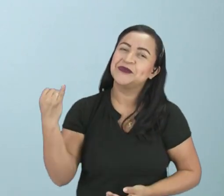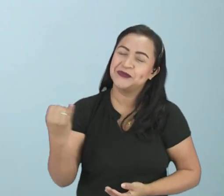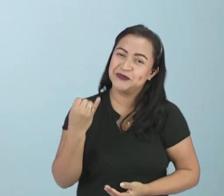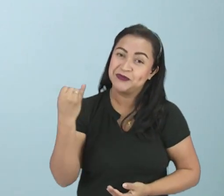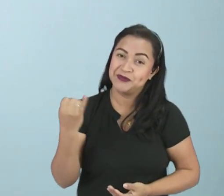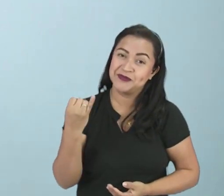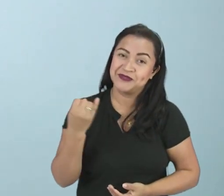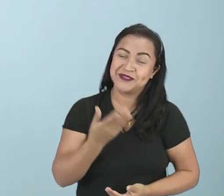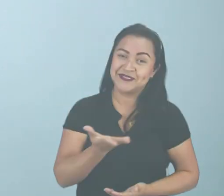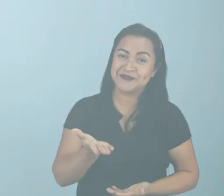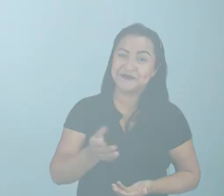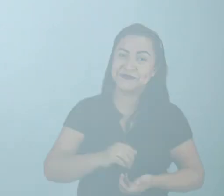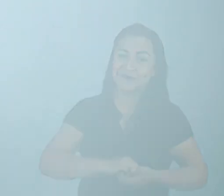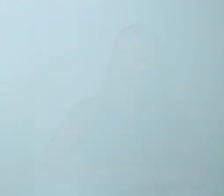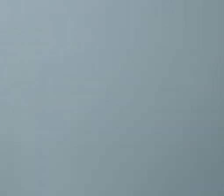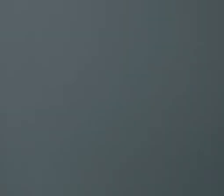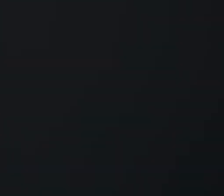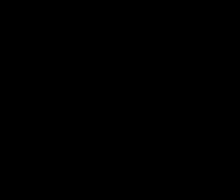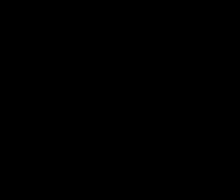importante para vocês.